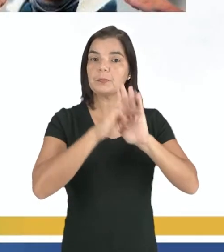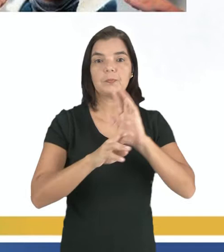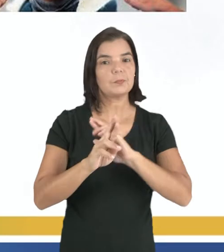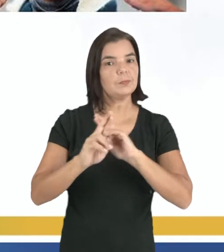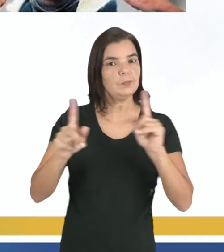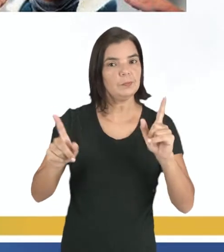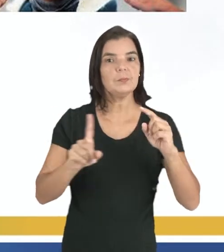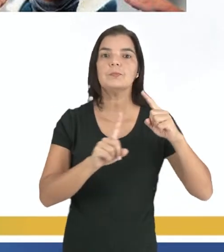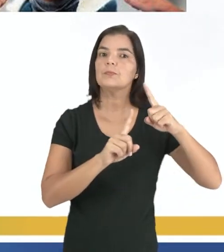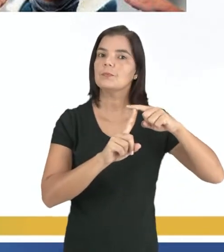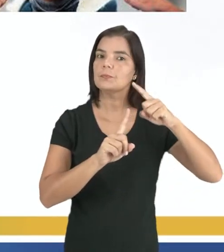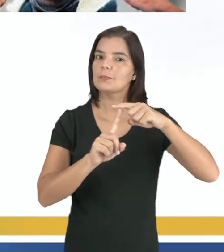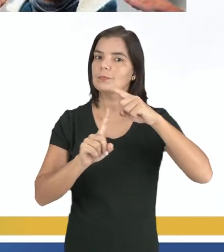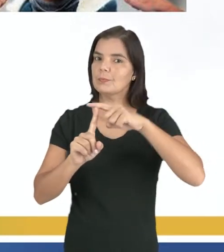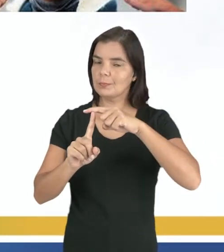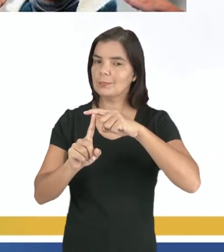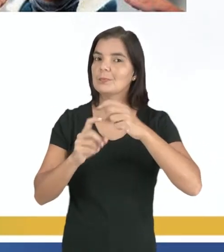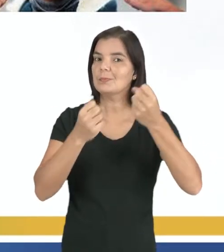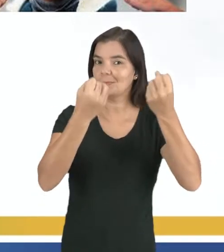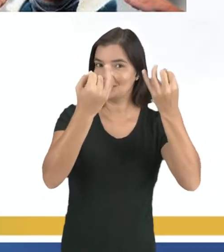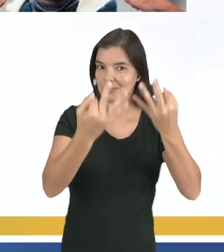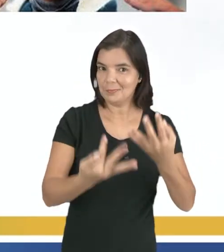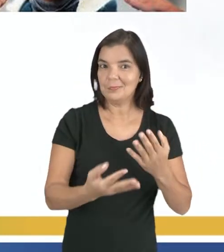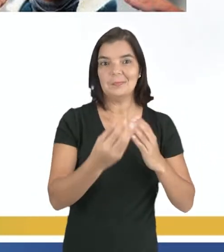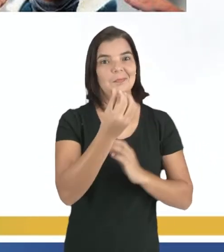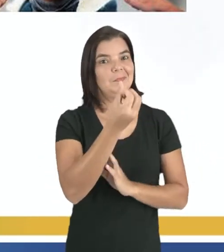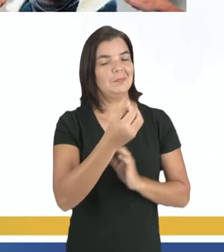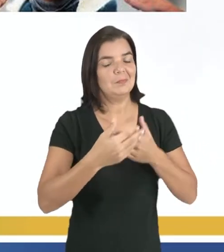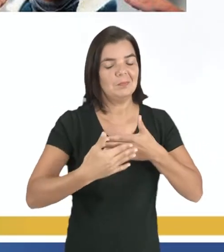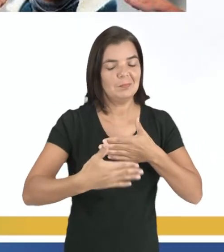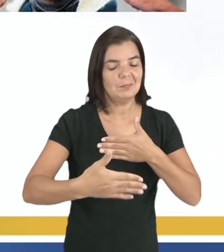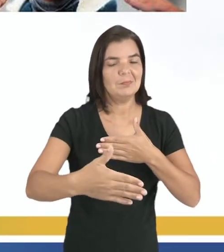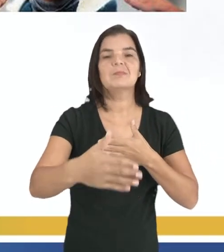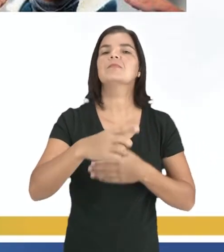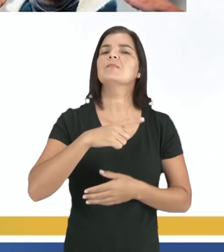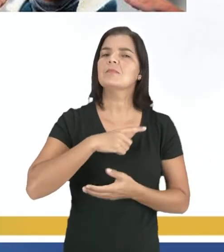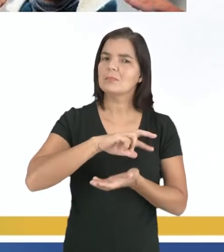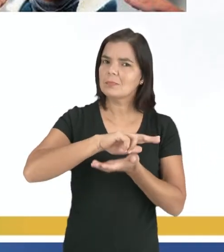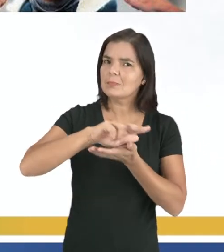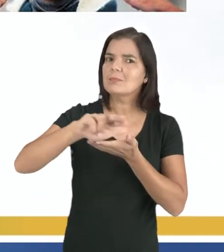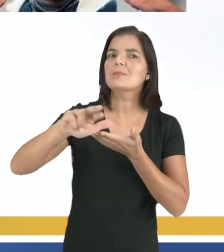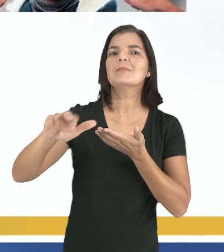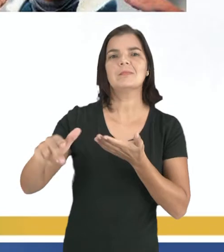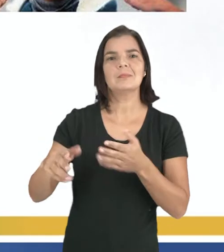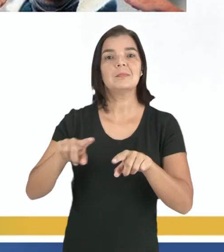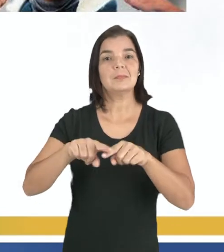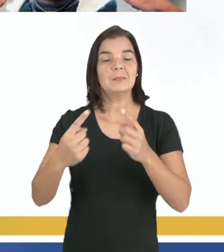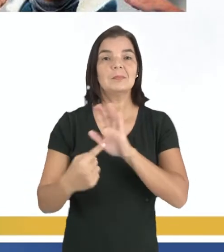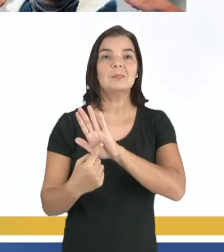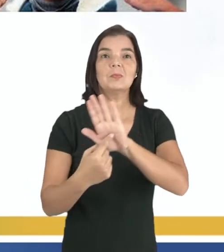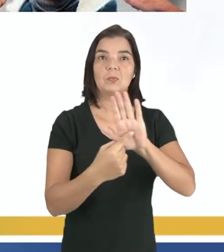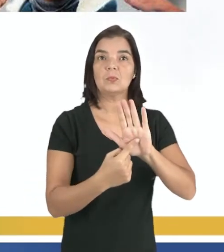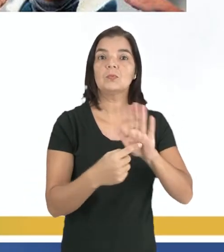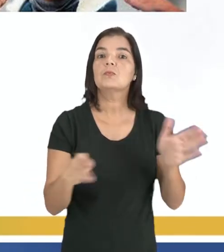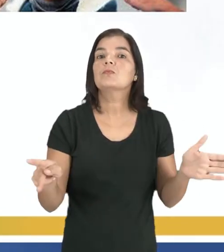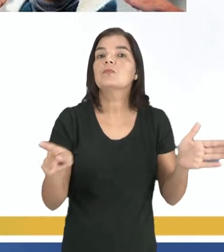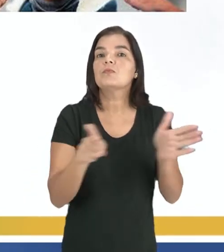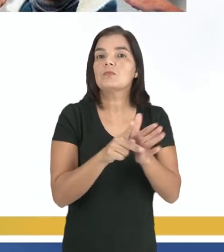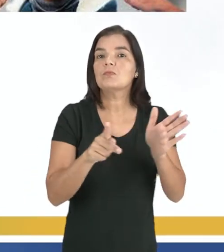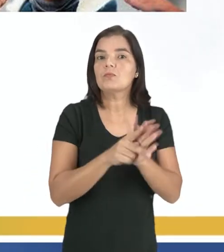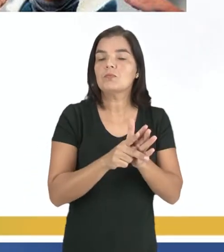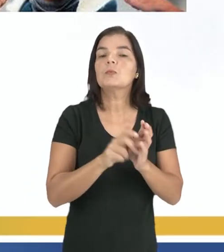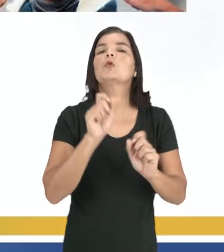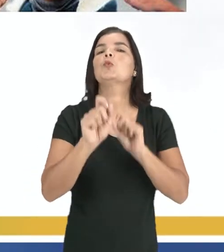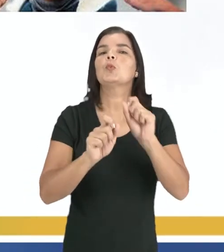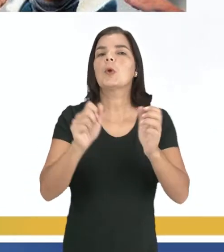diferente das tipologias que nós contabilizamos, eles são infinitos. Existem muitos. Os que eu vou citar aqui fazem parte da esfera